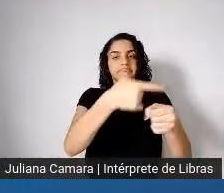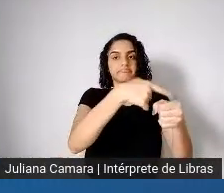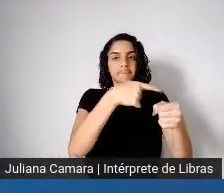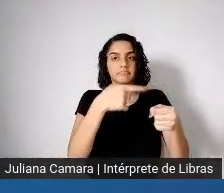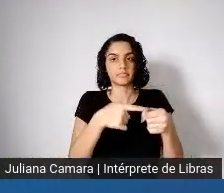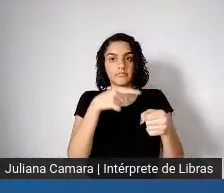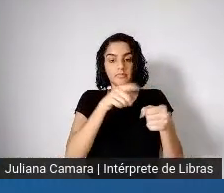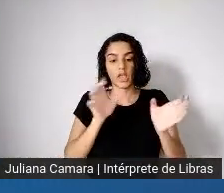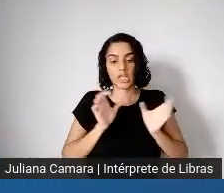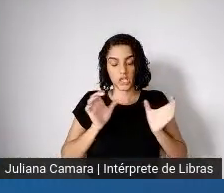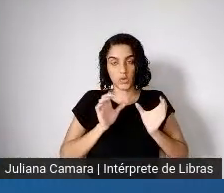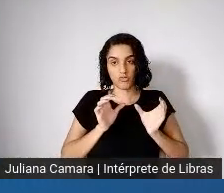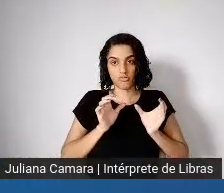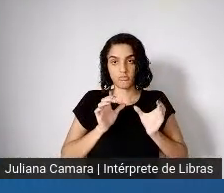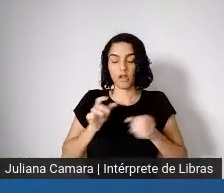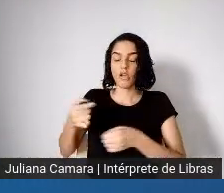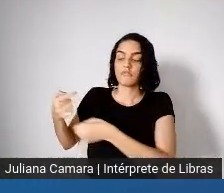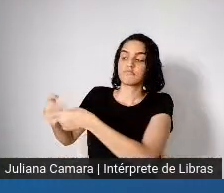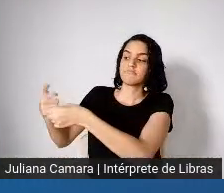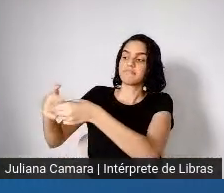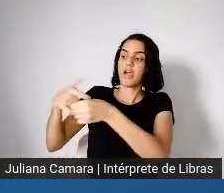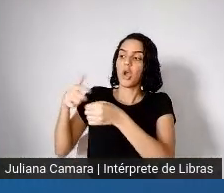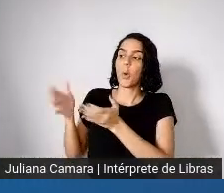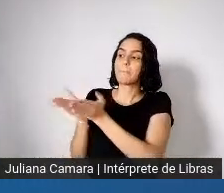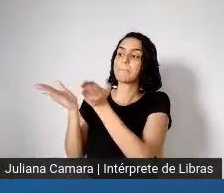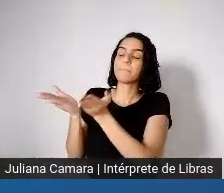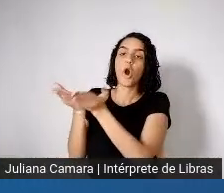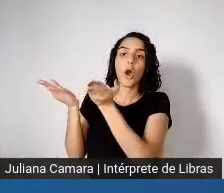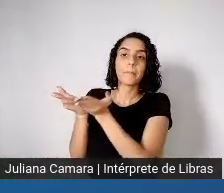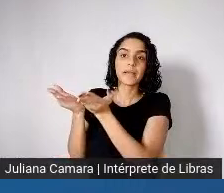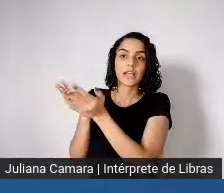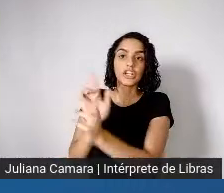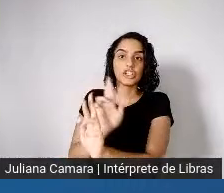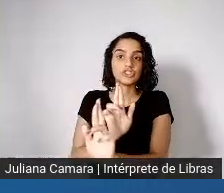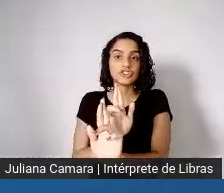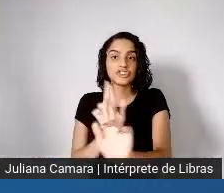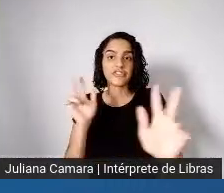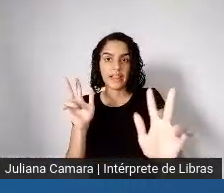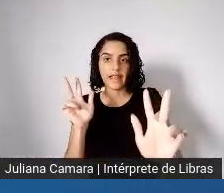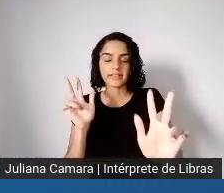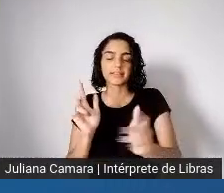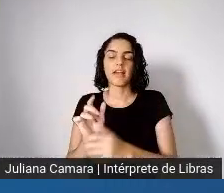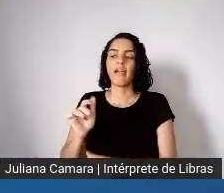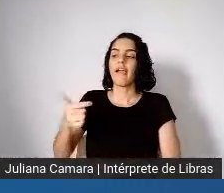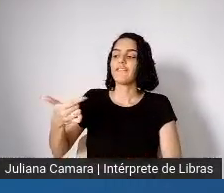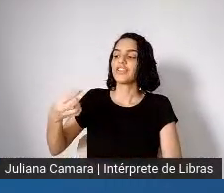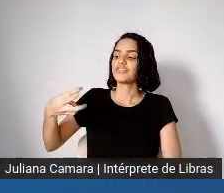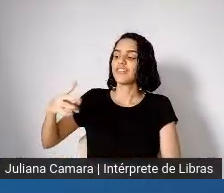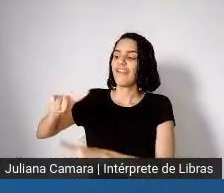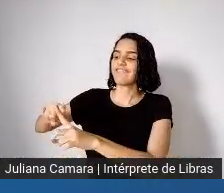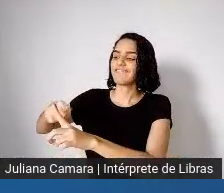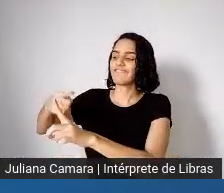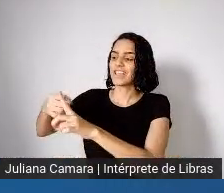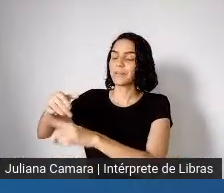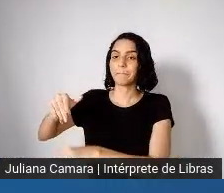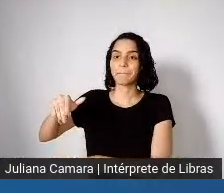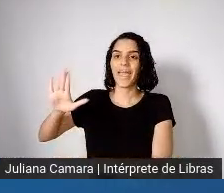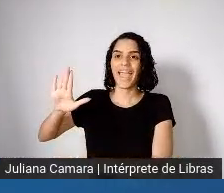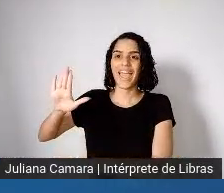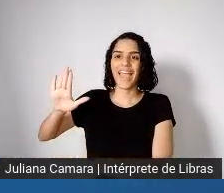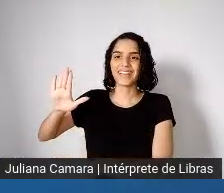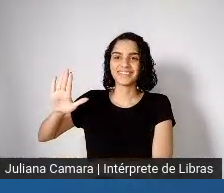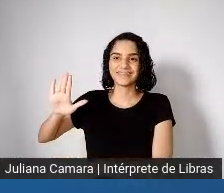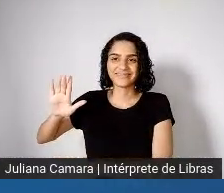um bairro rico e pobre da periferia de São Paulo chega a ser de 23 vezes maior. Um bairro rico em São Paulo tem uma mortalidade infantil